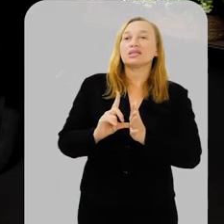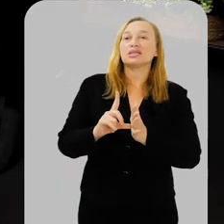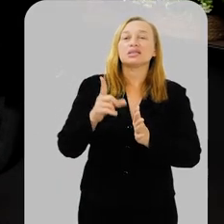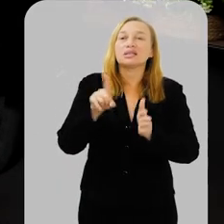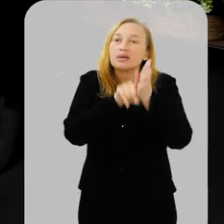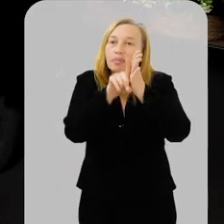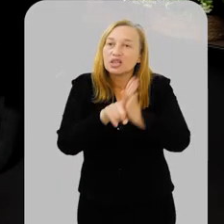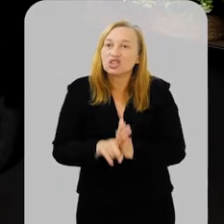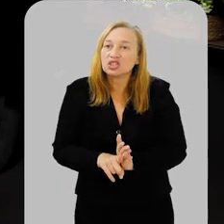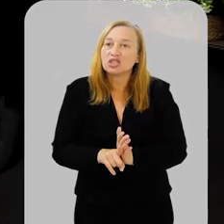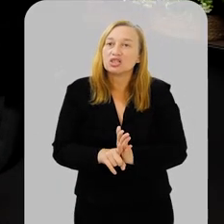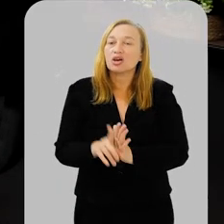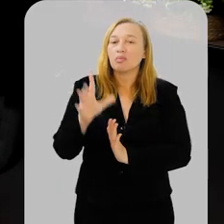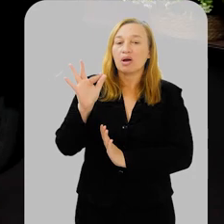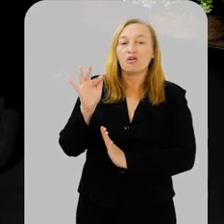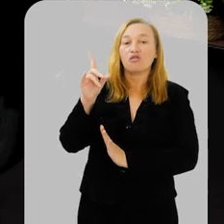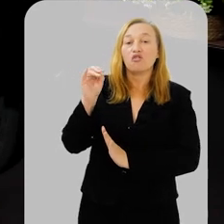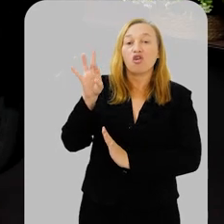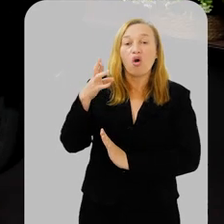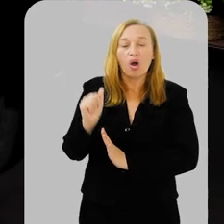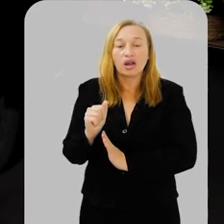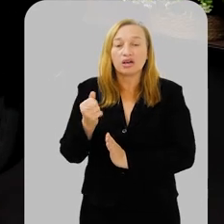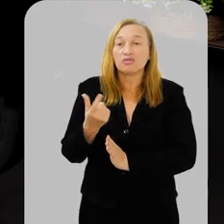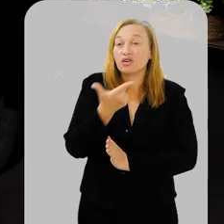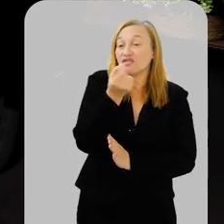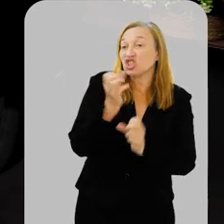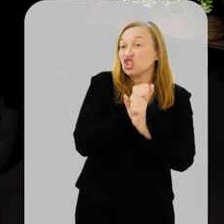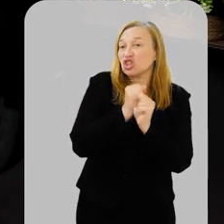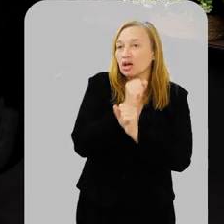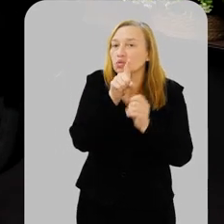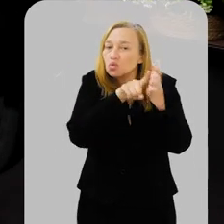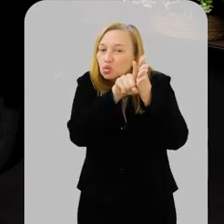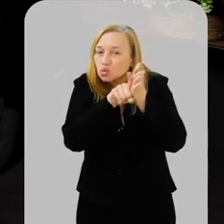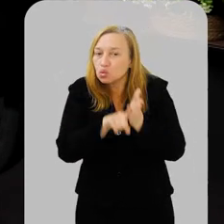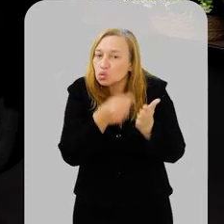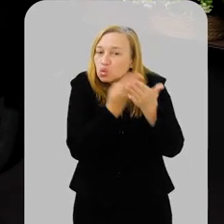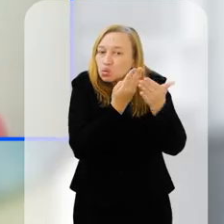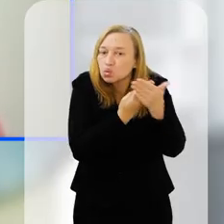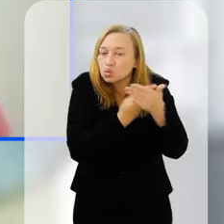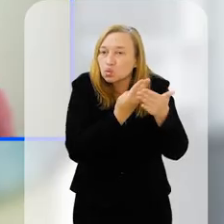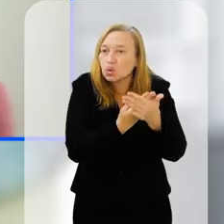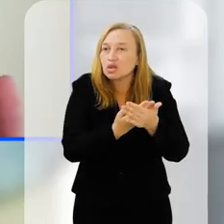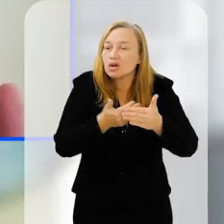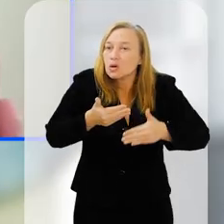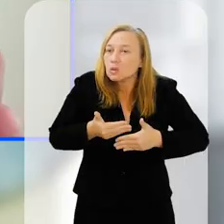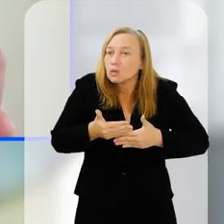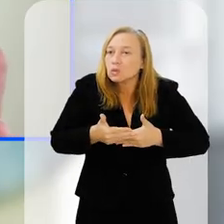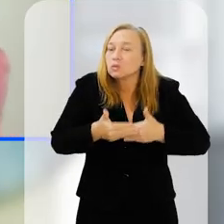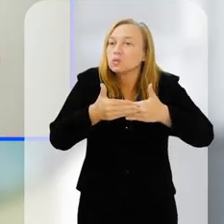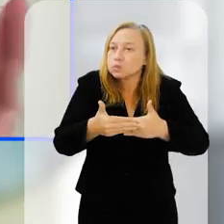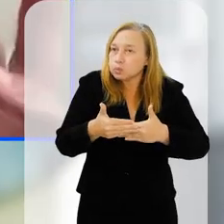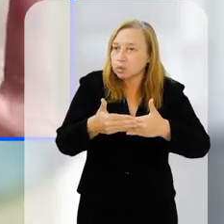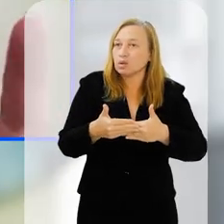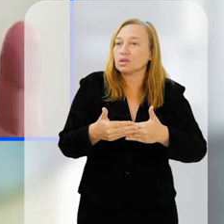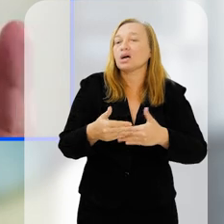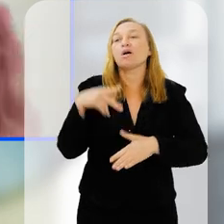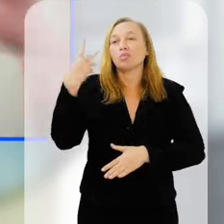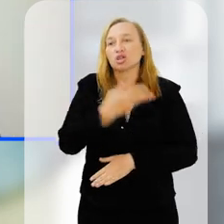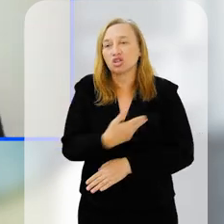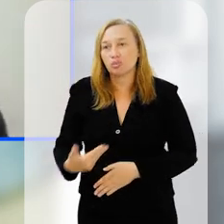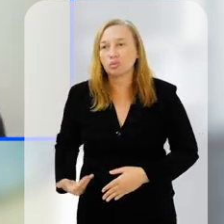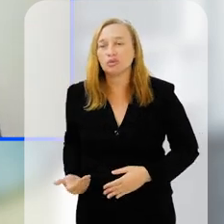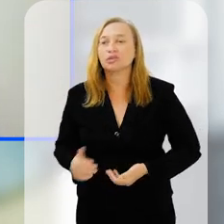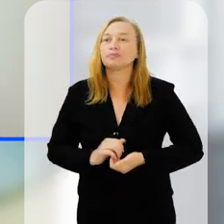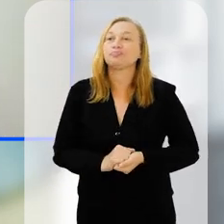pesquisa, como a Flora falou, foram muitos anos, foram 20 anos de pesquisa para chegar nesse momento em que a gente está tentando dar esse passo em